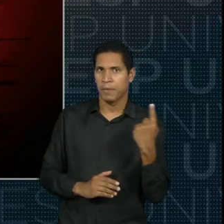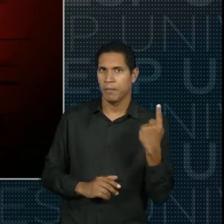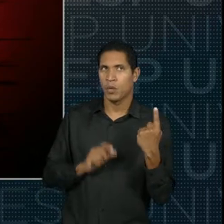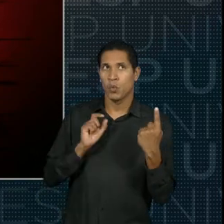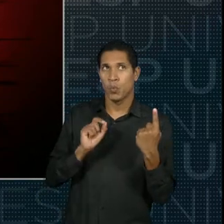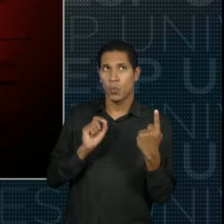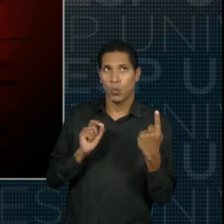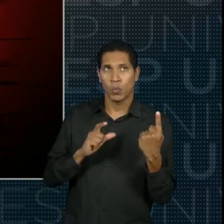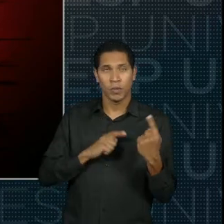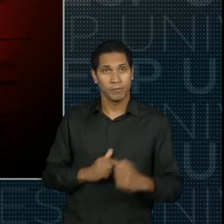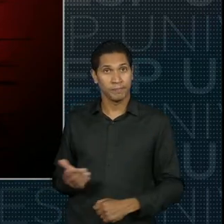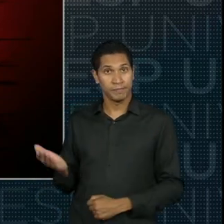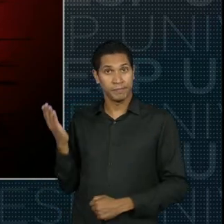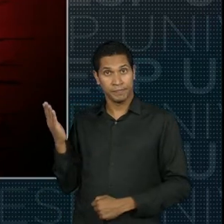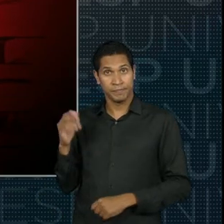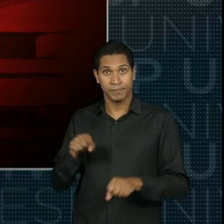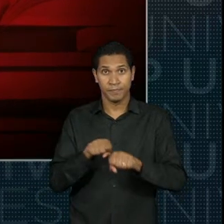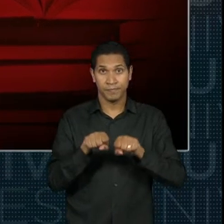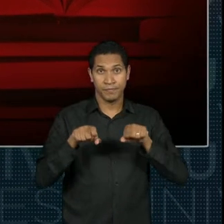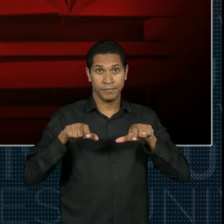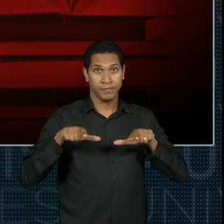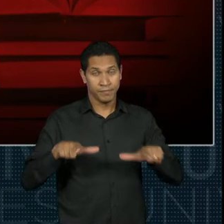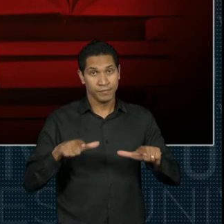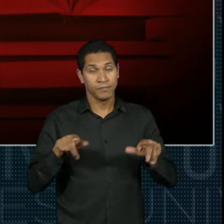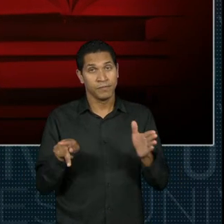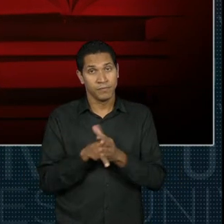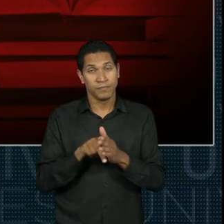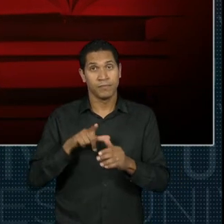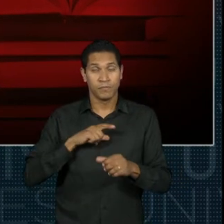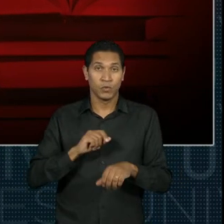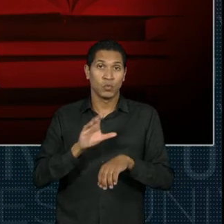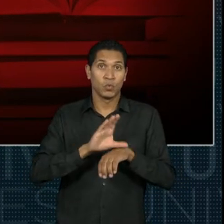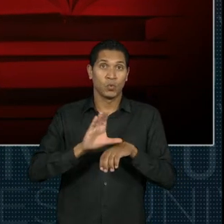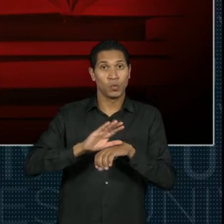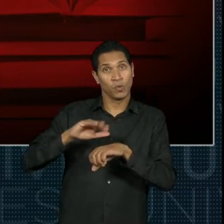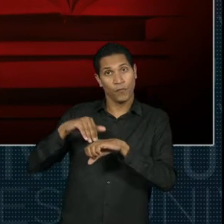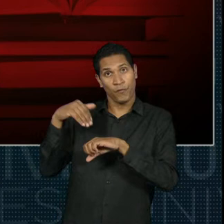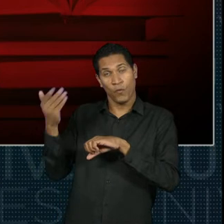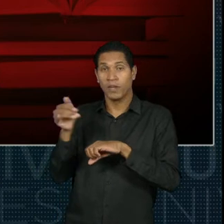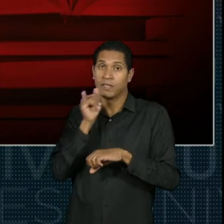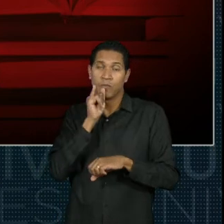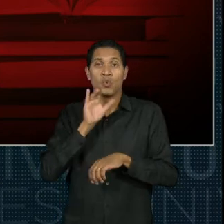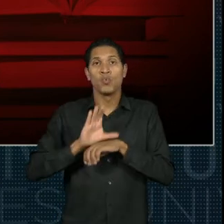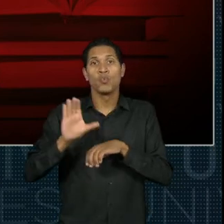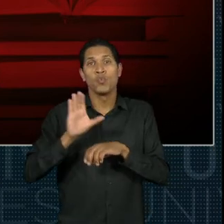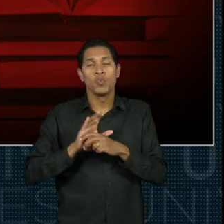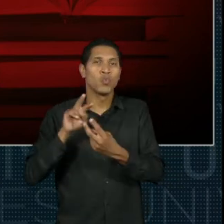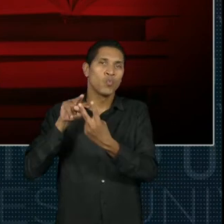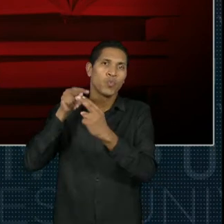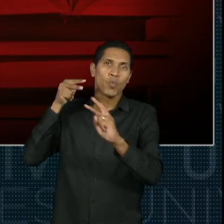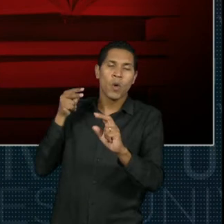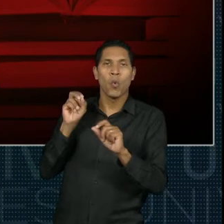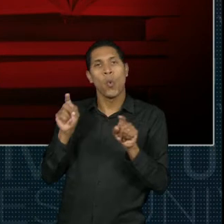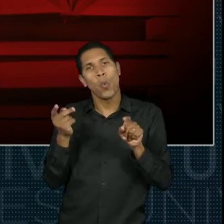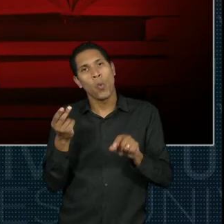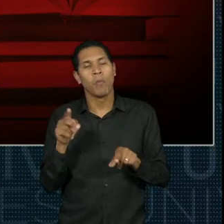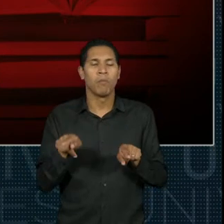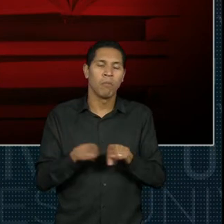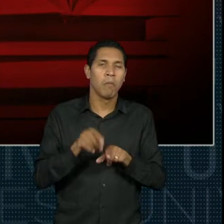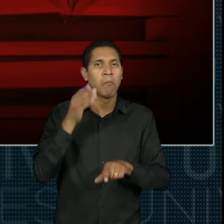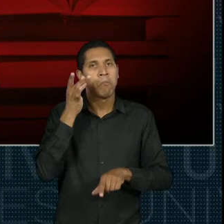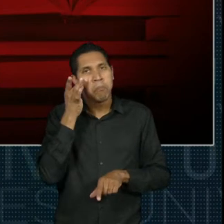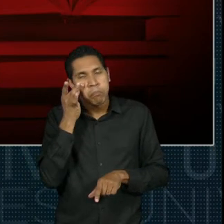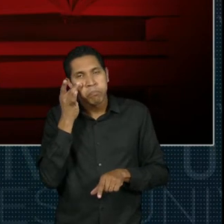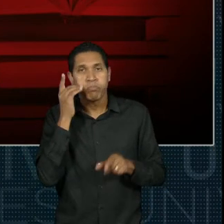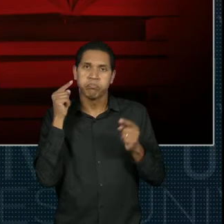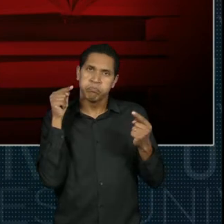certificação extracurricular, que são cursos online ou presenciais com temas relacionados ao escopo